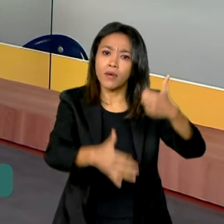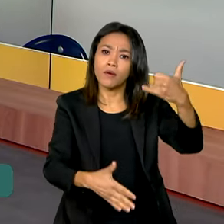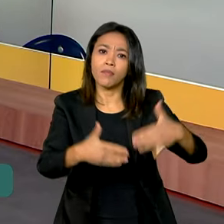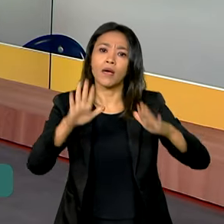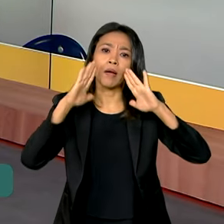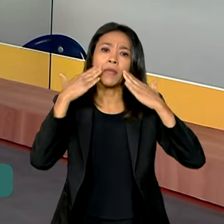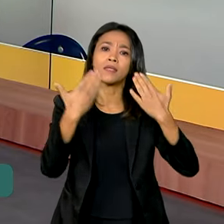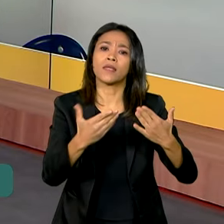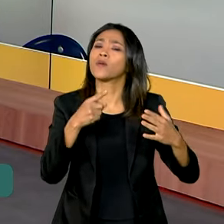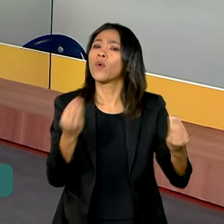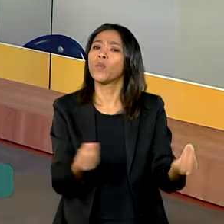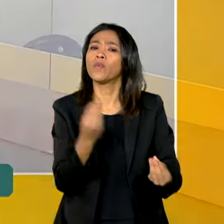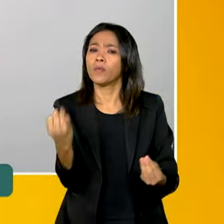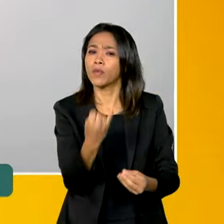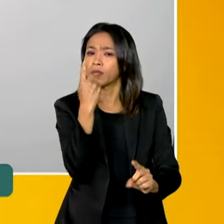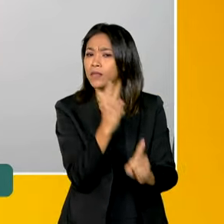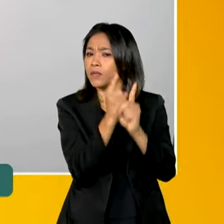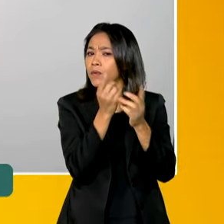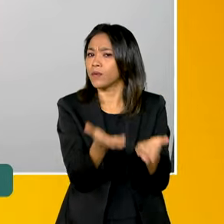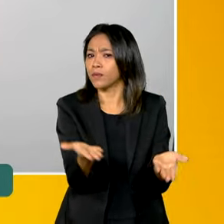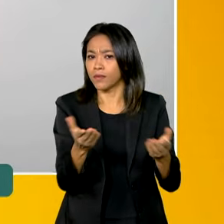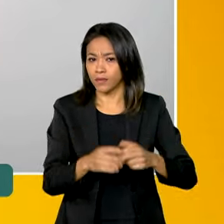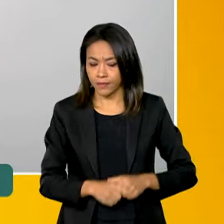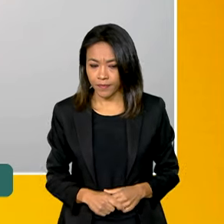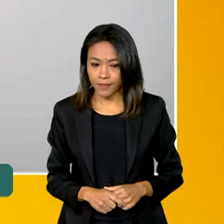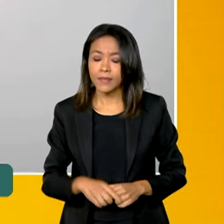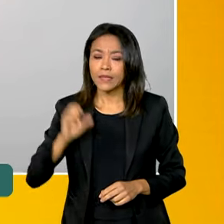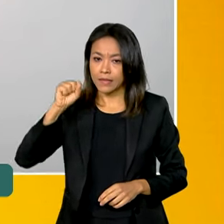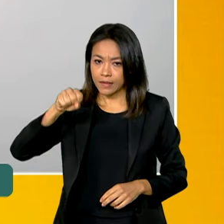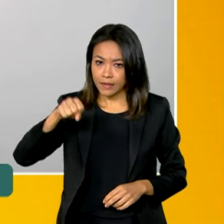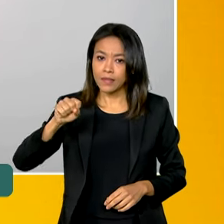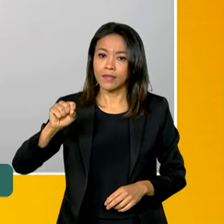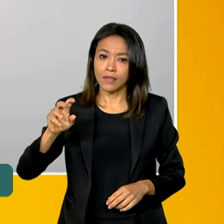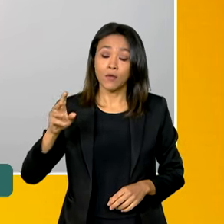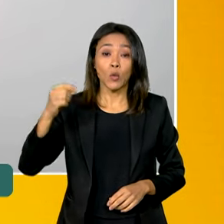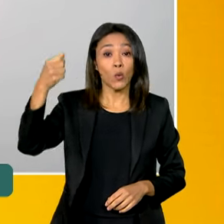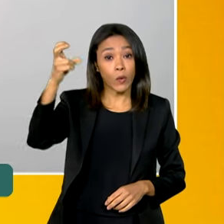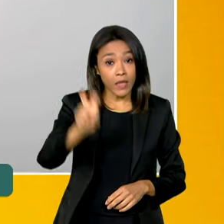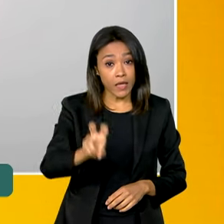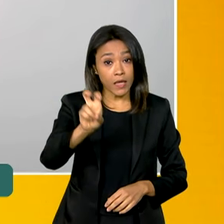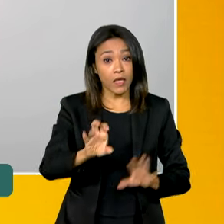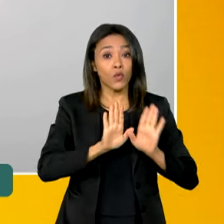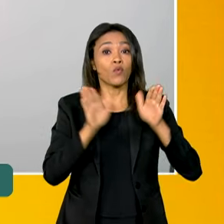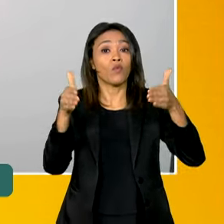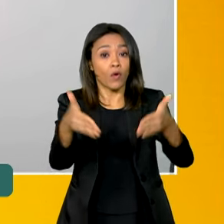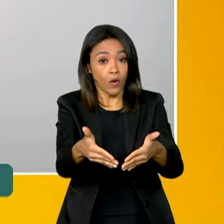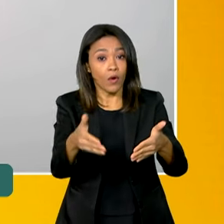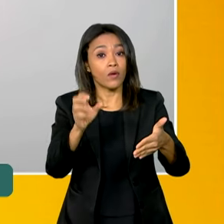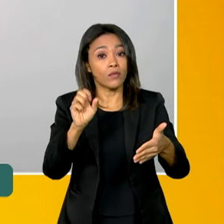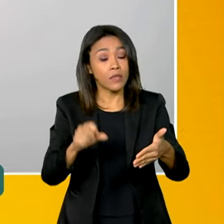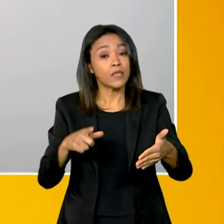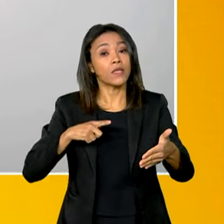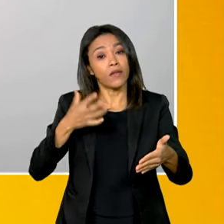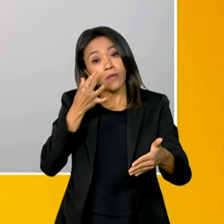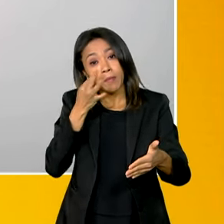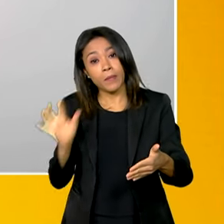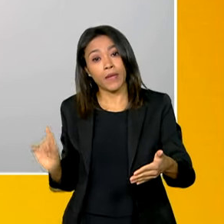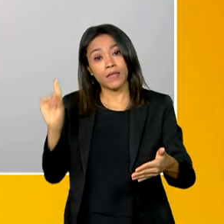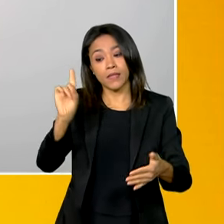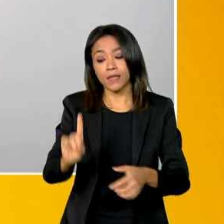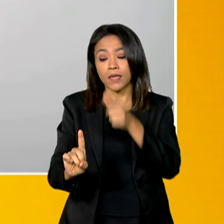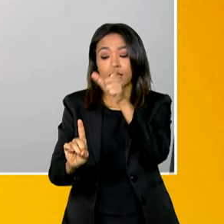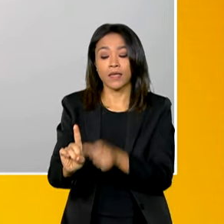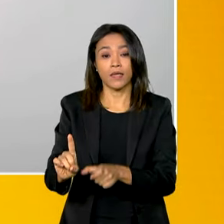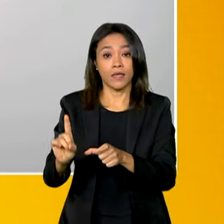desse evento? Sim, aconteceu sim, o quinto fórum. Esteve presente o secretário de